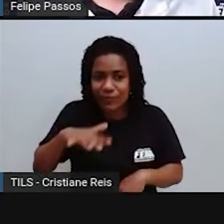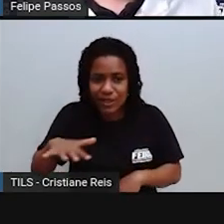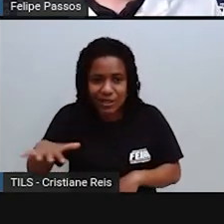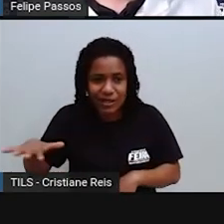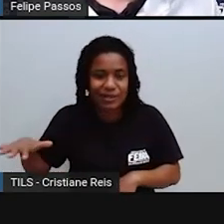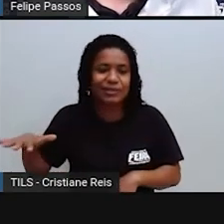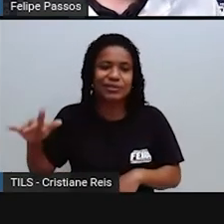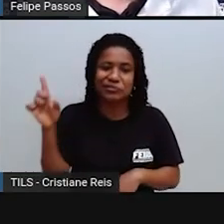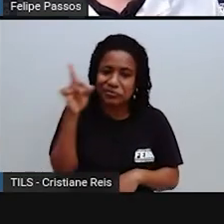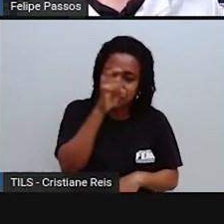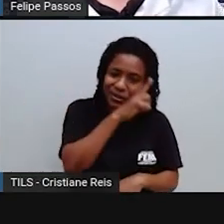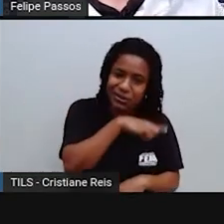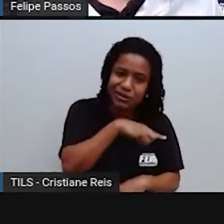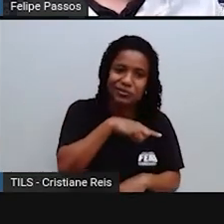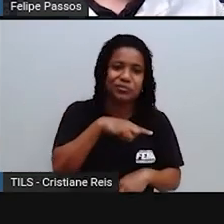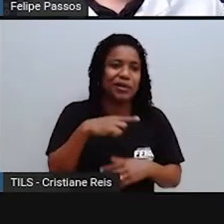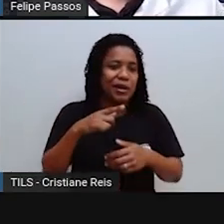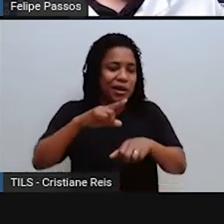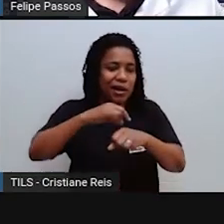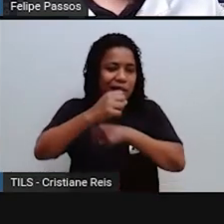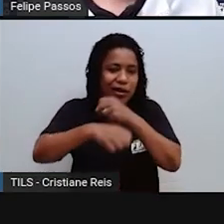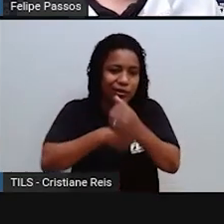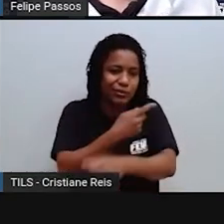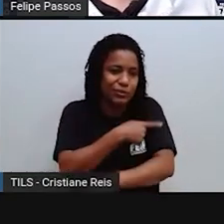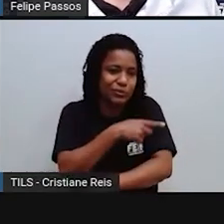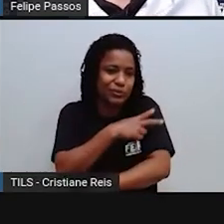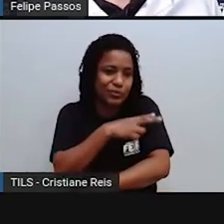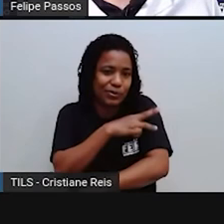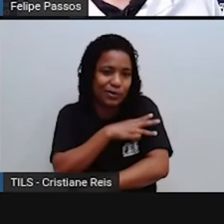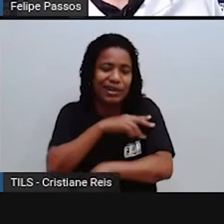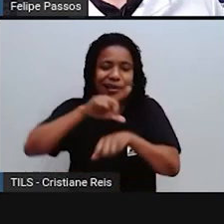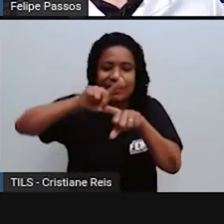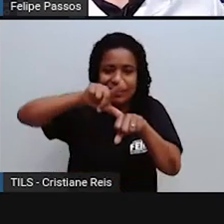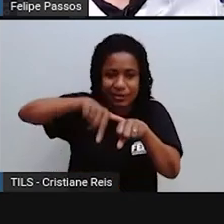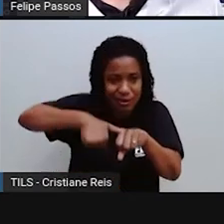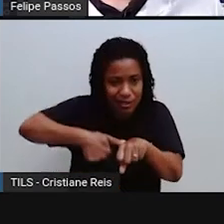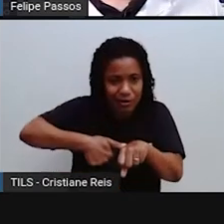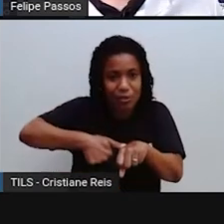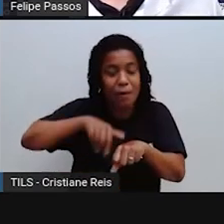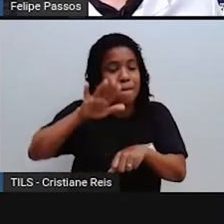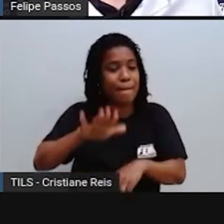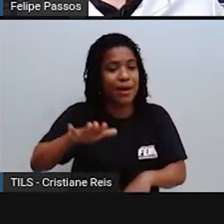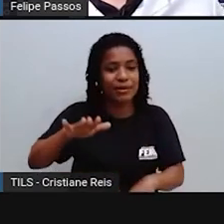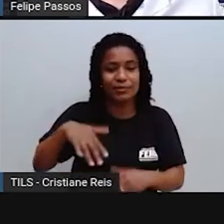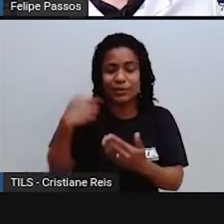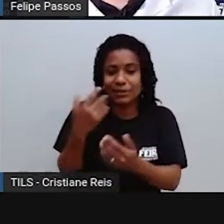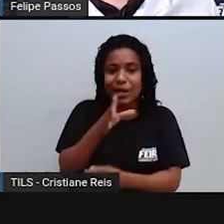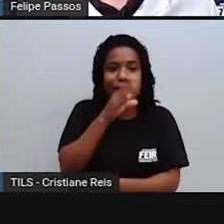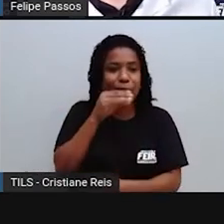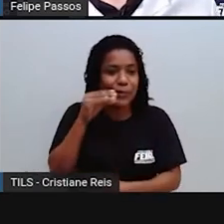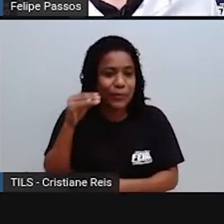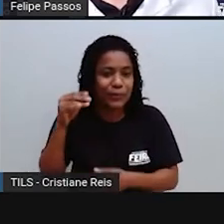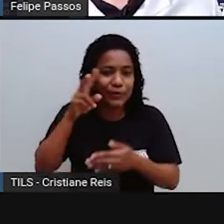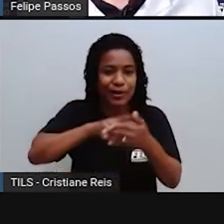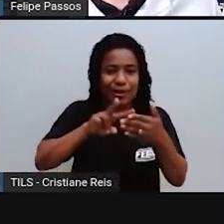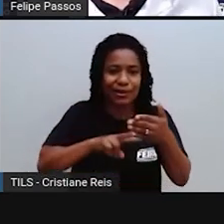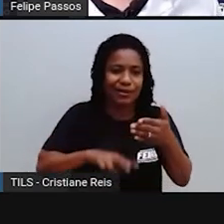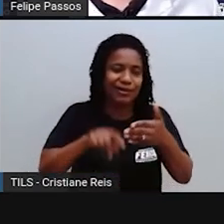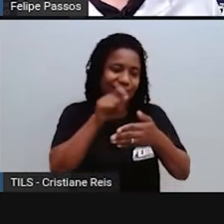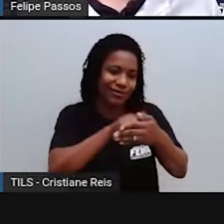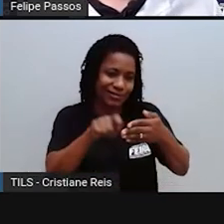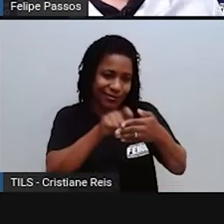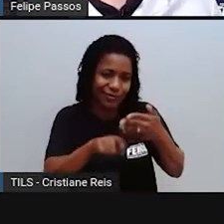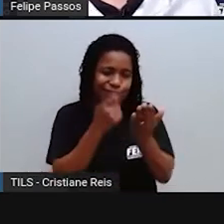educação inicialmente, mas beleza, vamos colocar essa criança na escola, vamos colocar os nossos adolescentes para ler, para